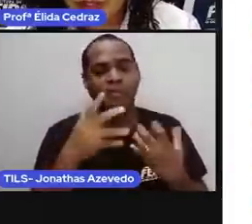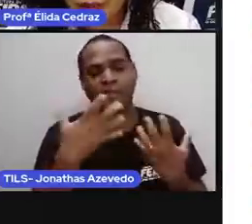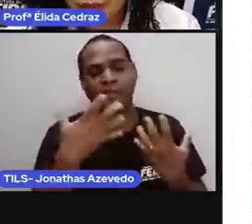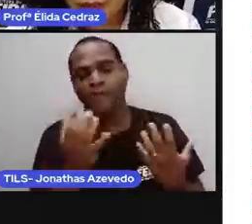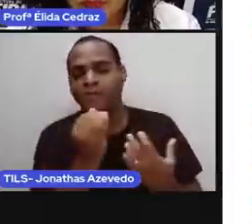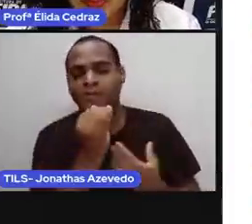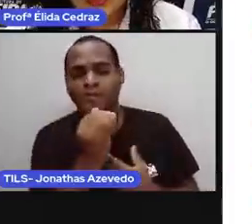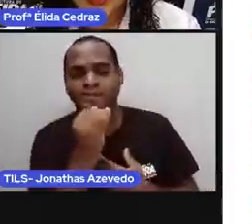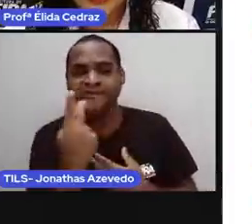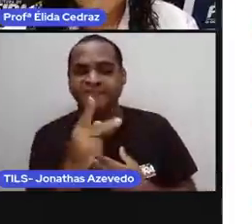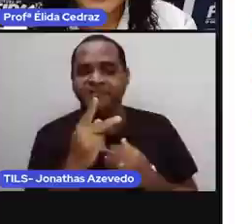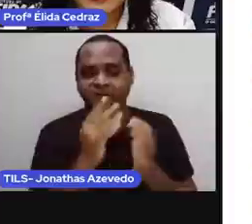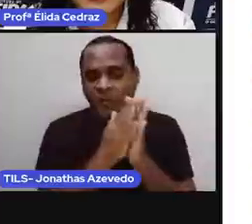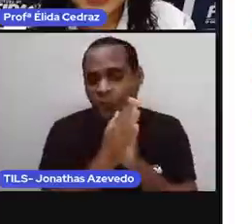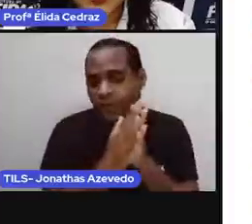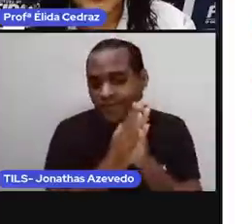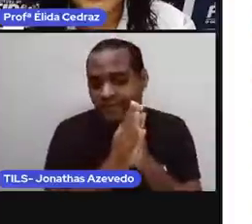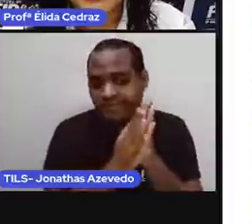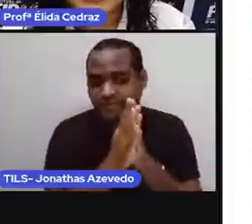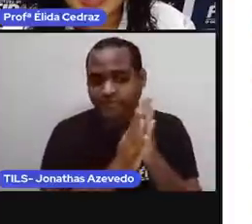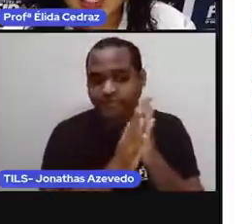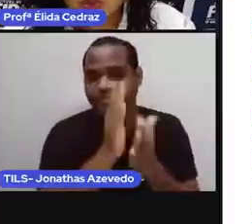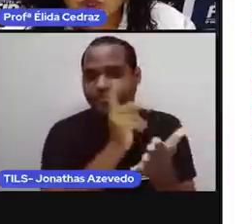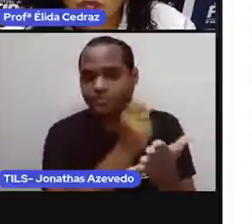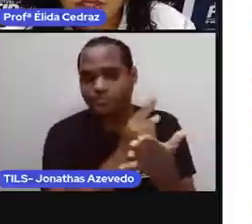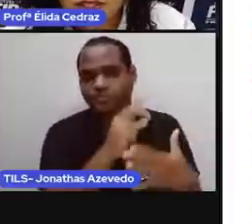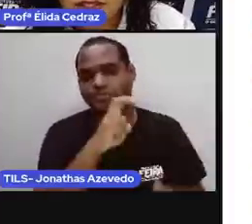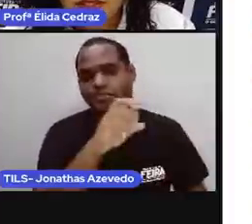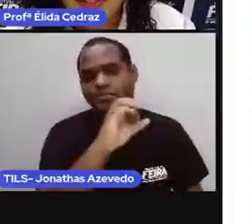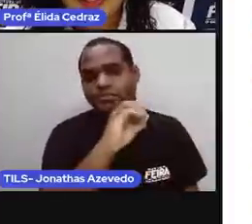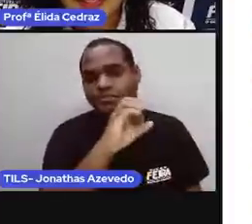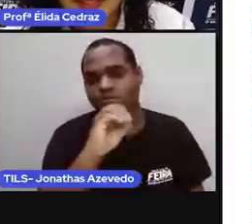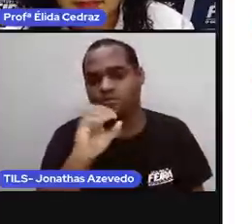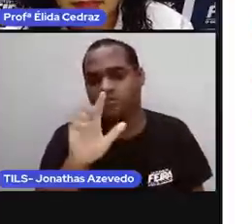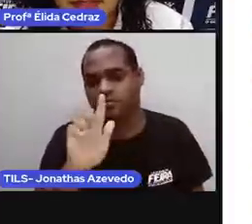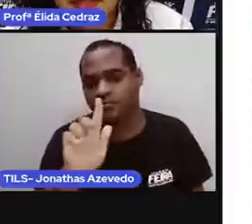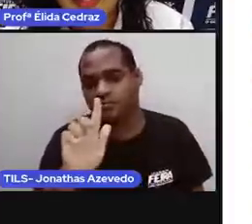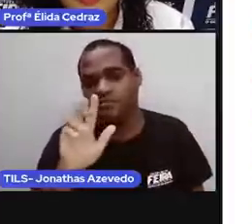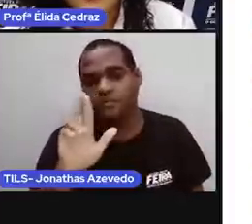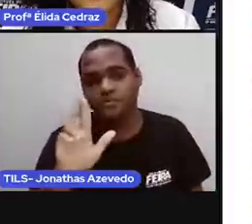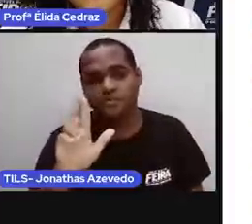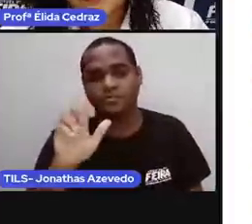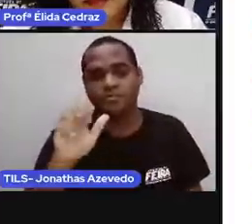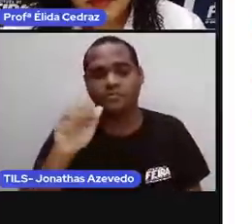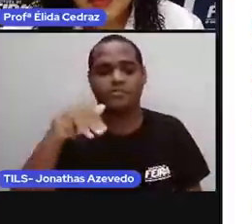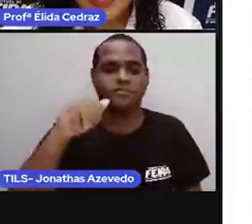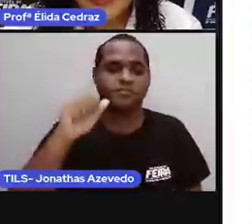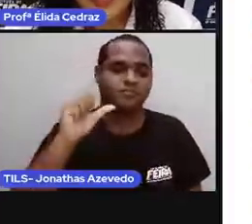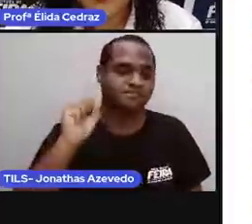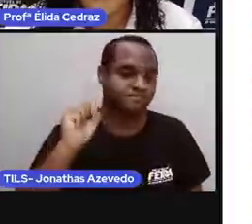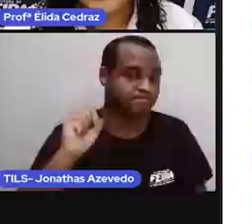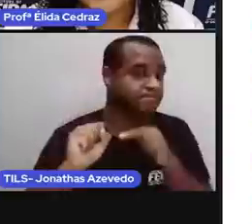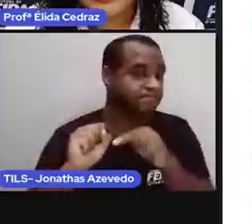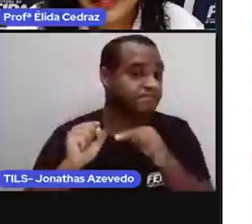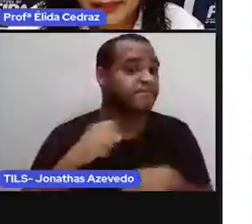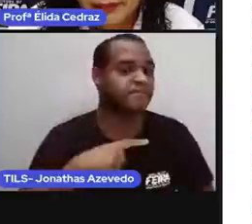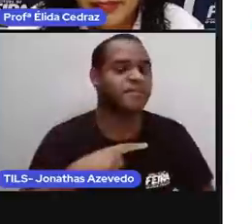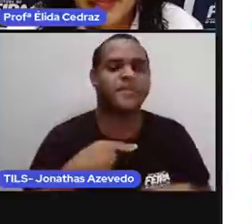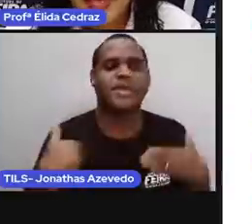do flocão, lá vai estar escrito 500 gramas. Então,